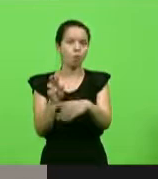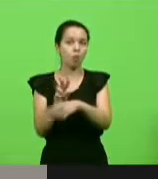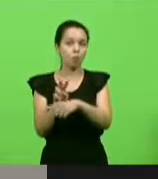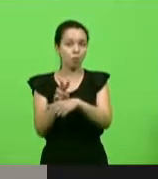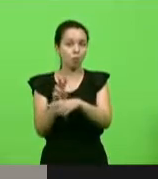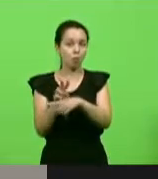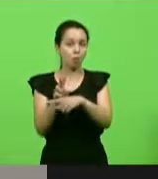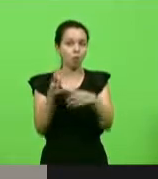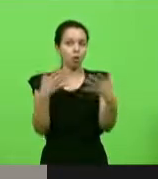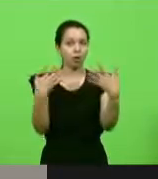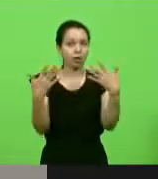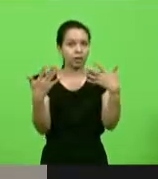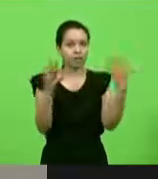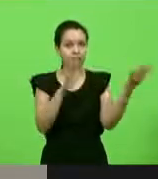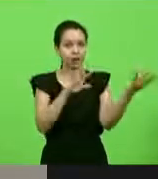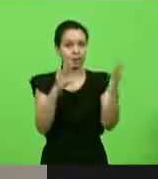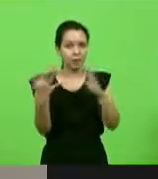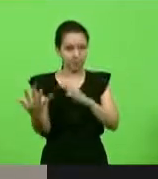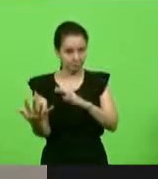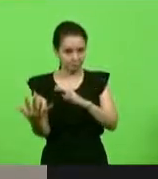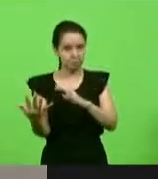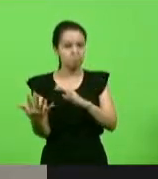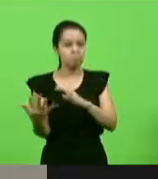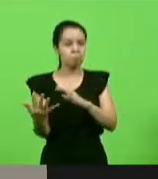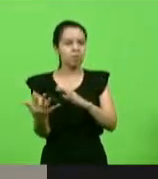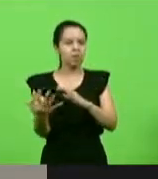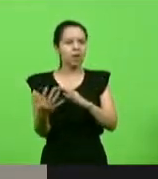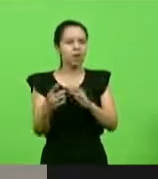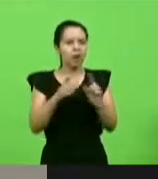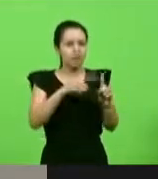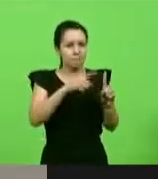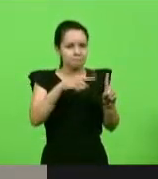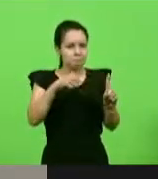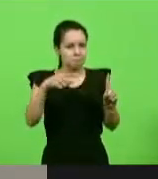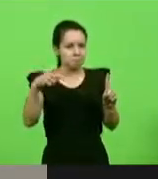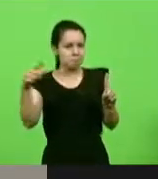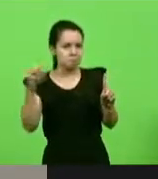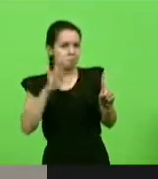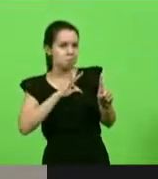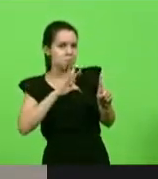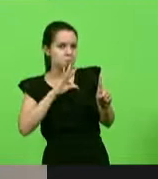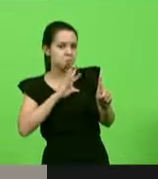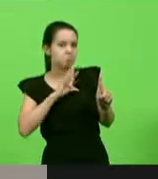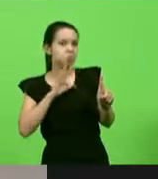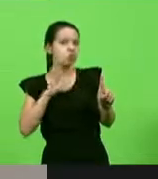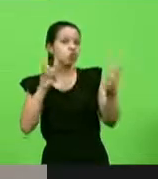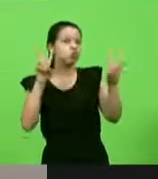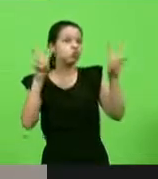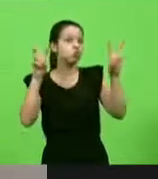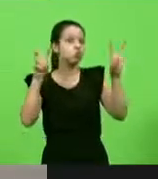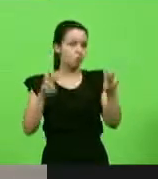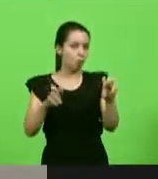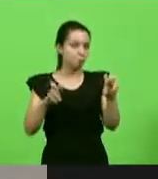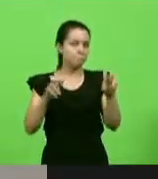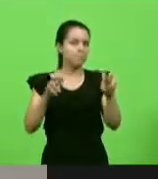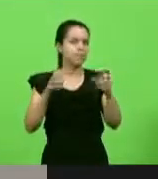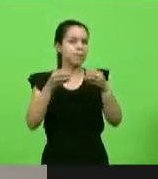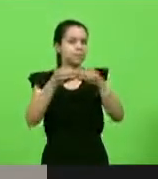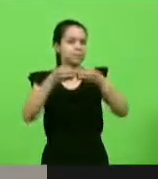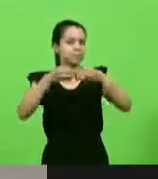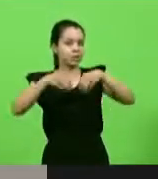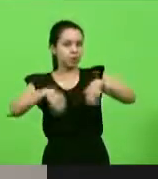relatório técnico sobre os impactos ambientais, sociais e legais da